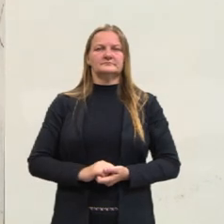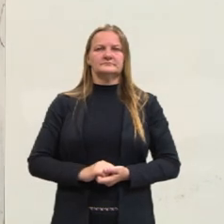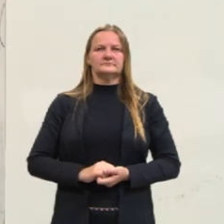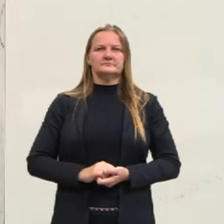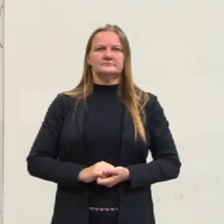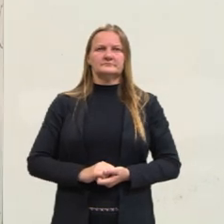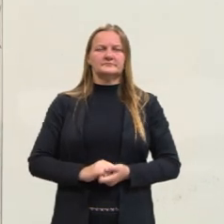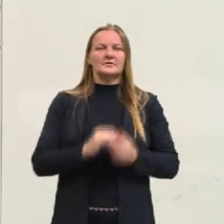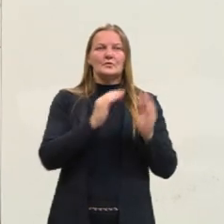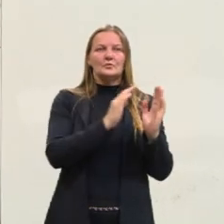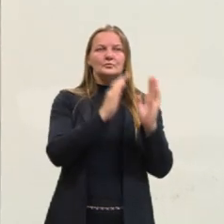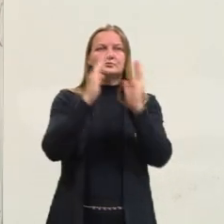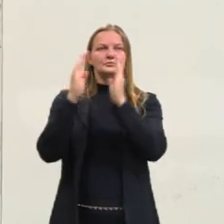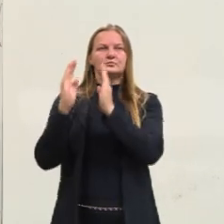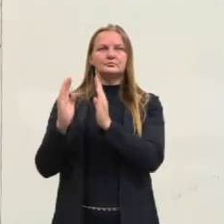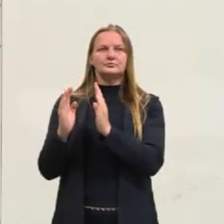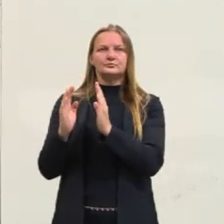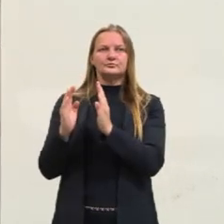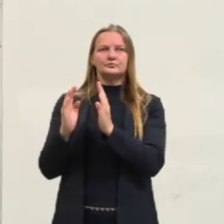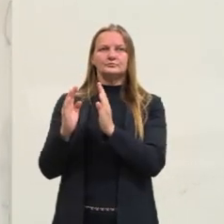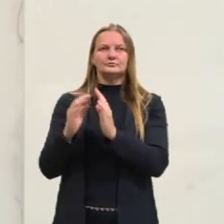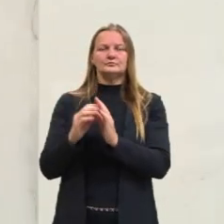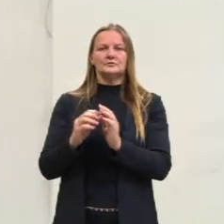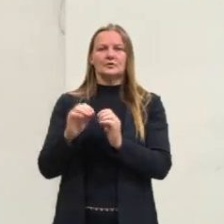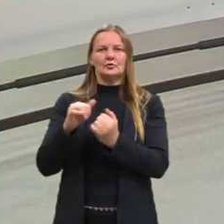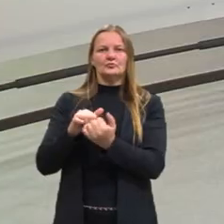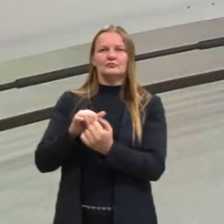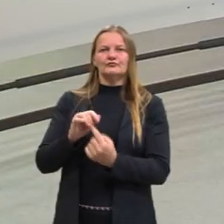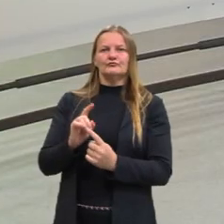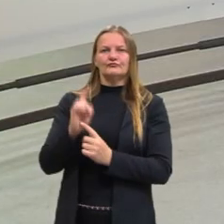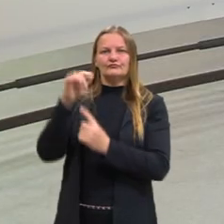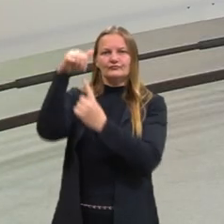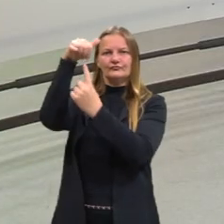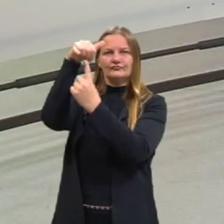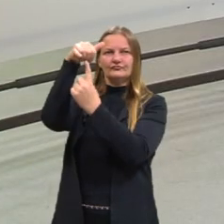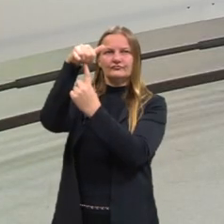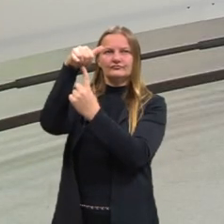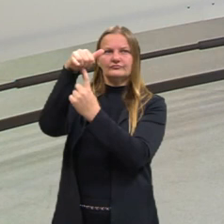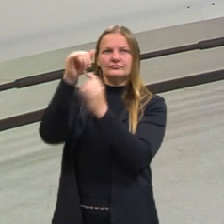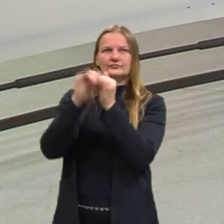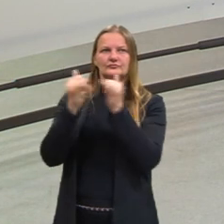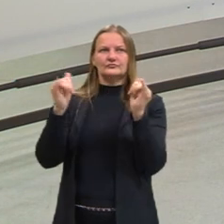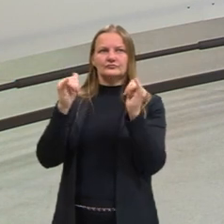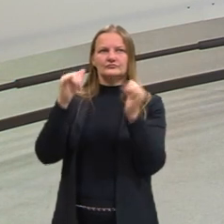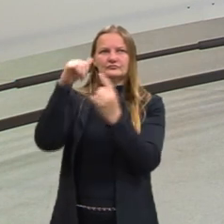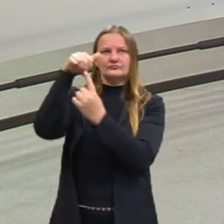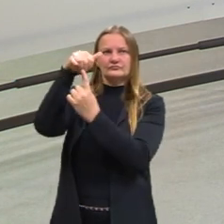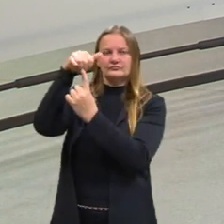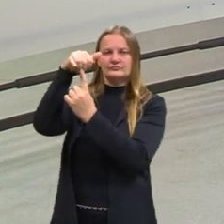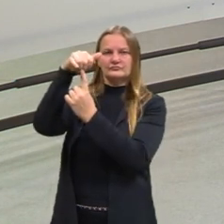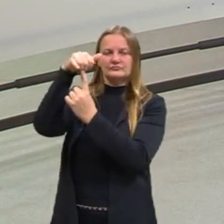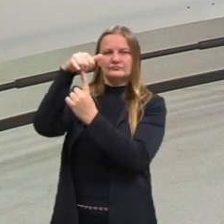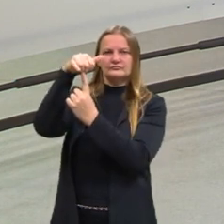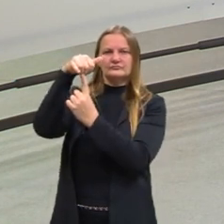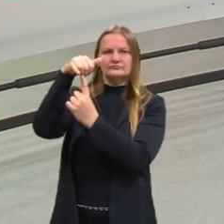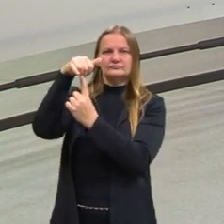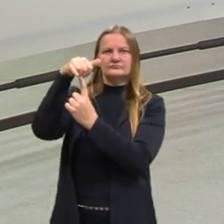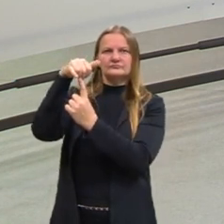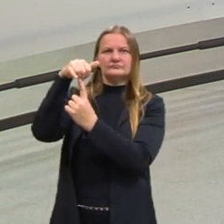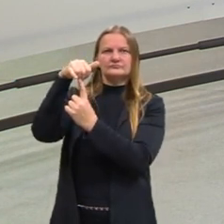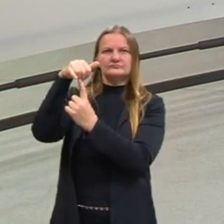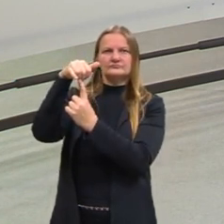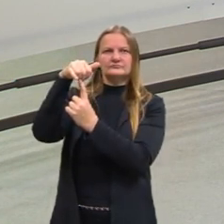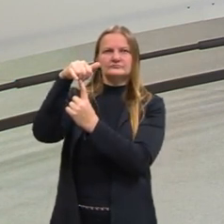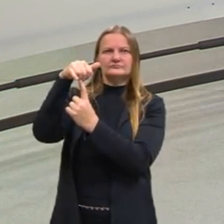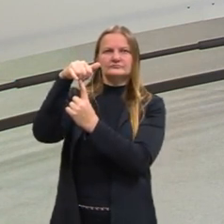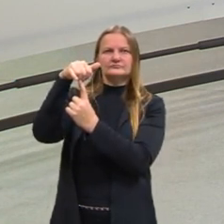Ao lado, nós temos o poste, então, o poste de luz. E o poste